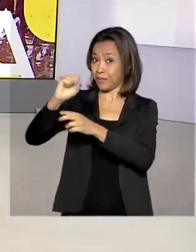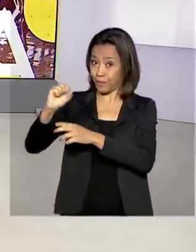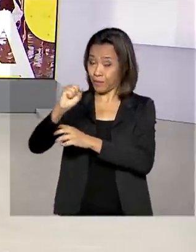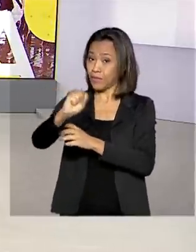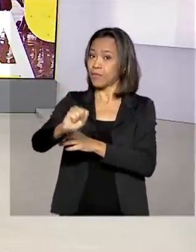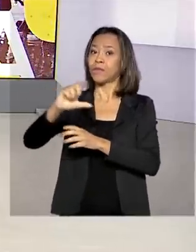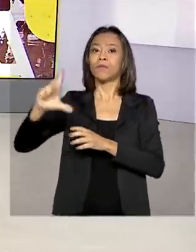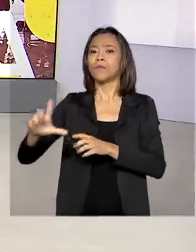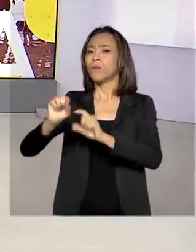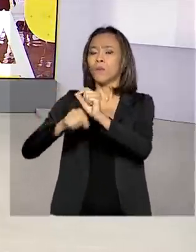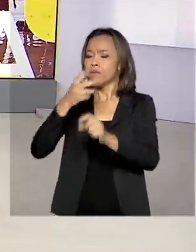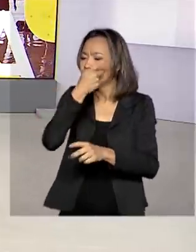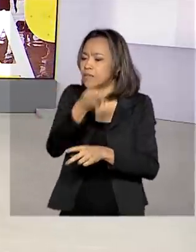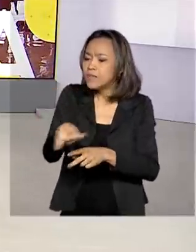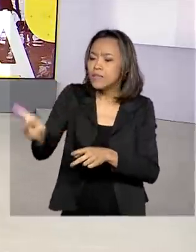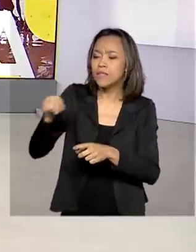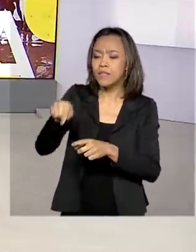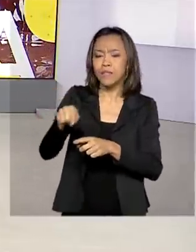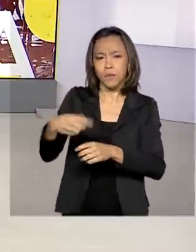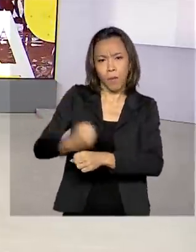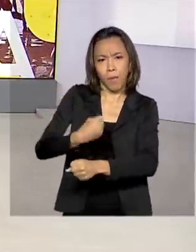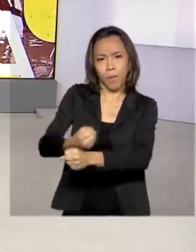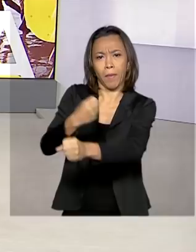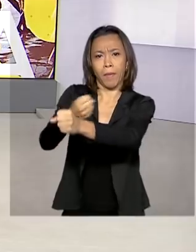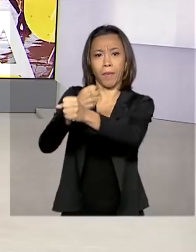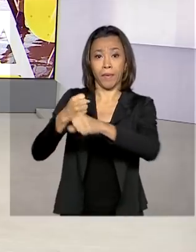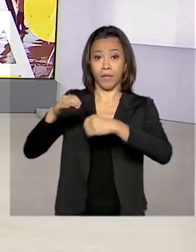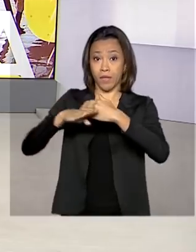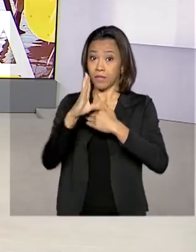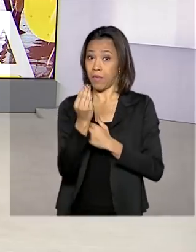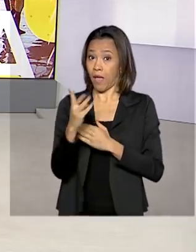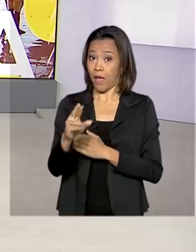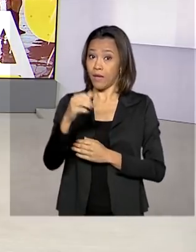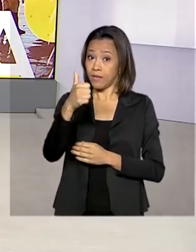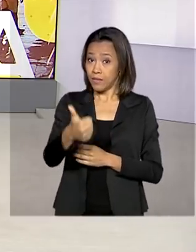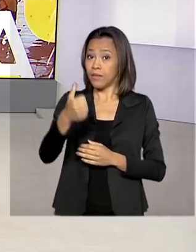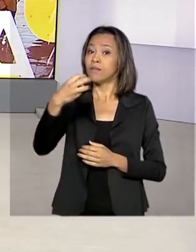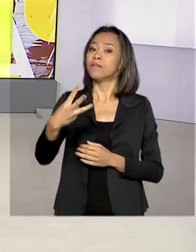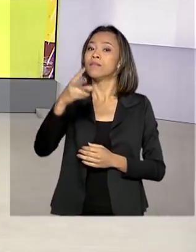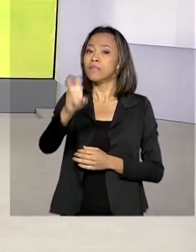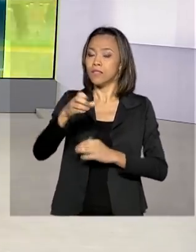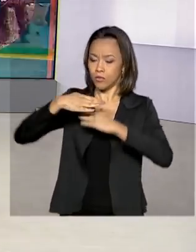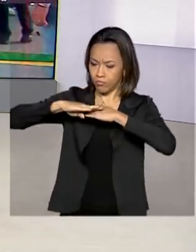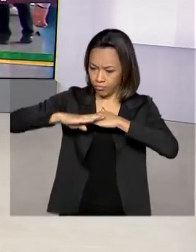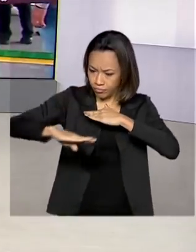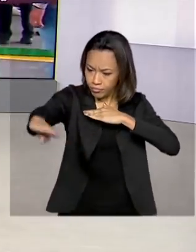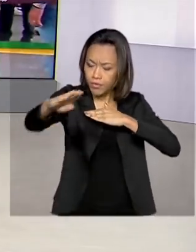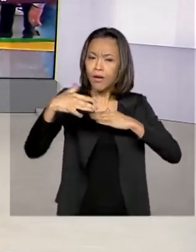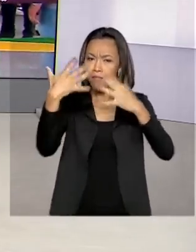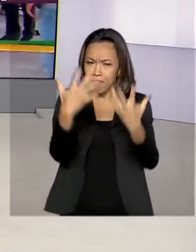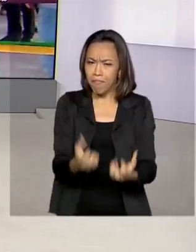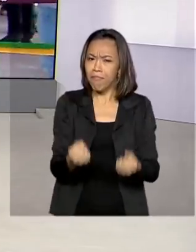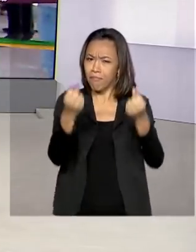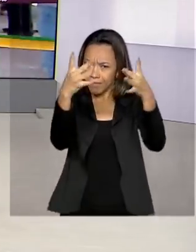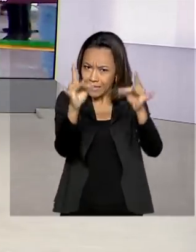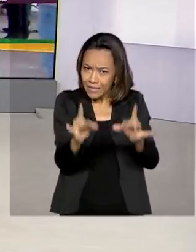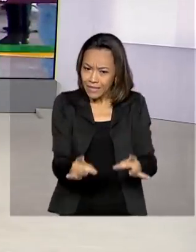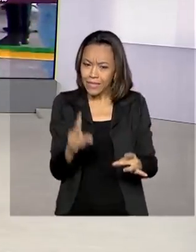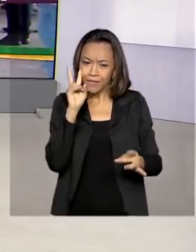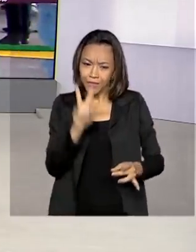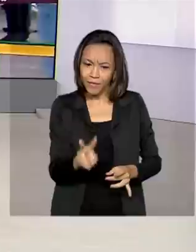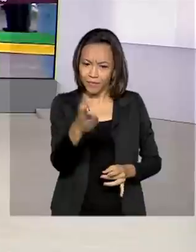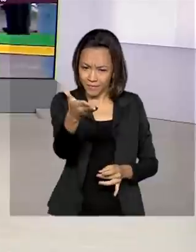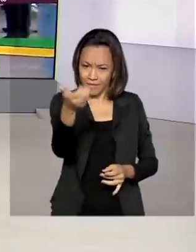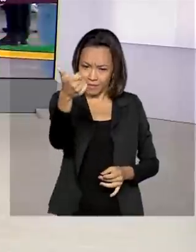visita técnica às obras de restauração da BR-135. Vamos saber mais detalhes com a repórter Luana Karen, que já está na capital